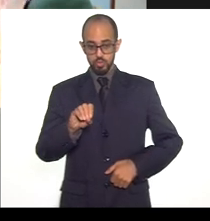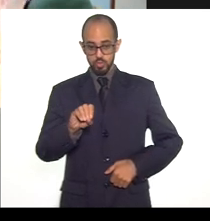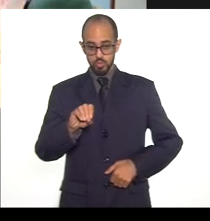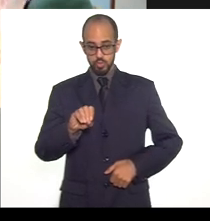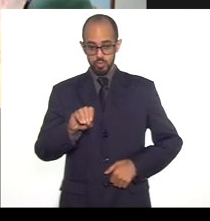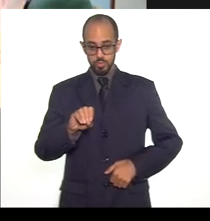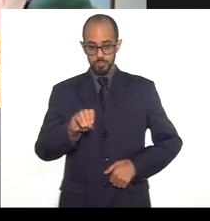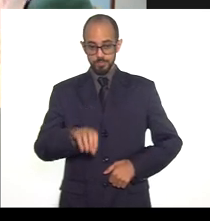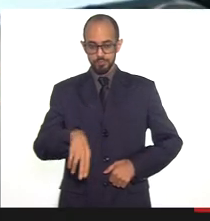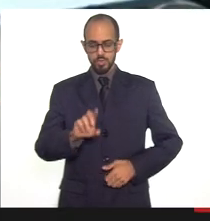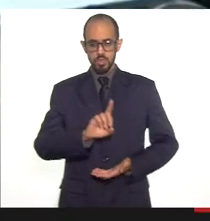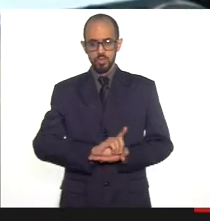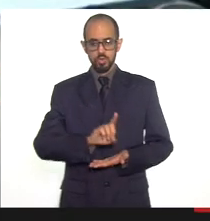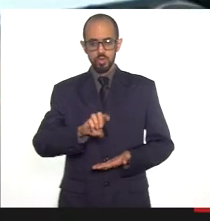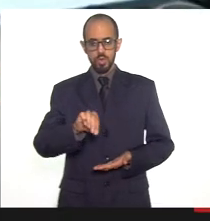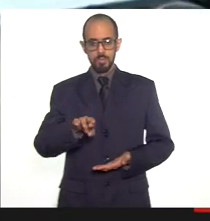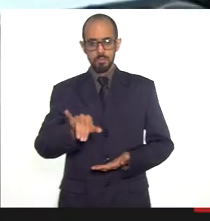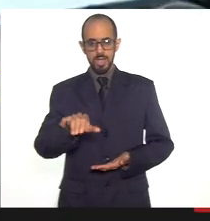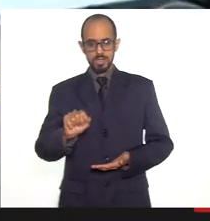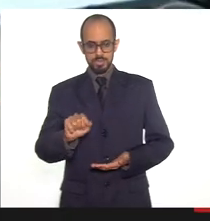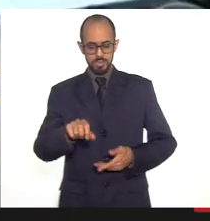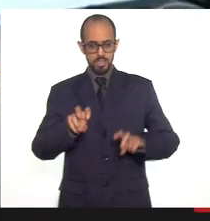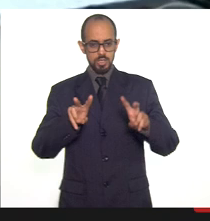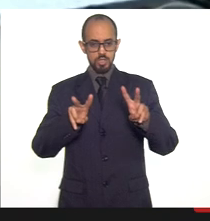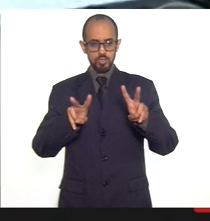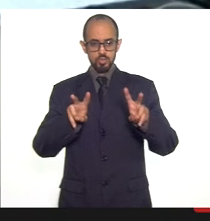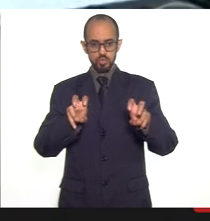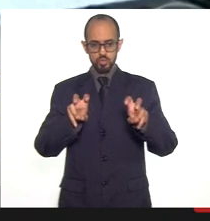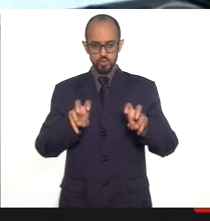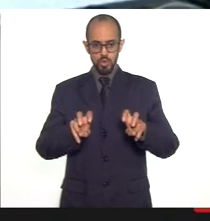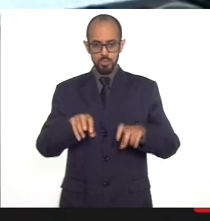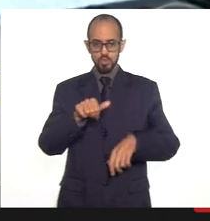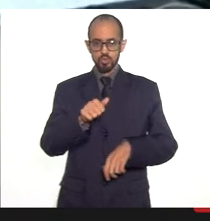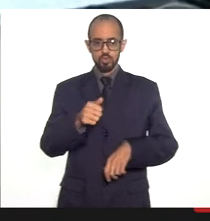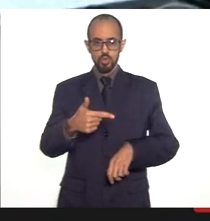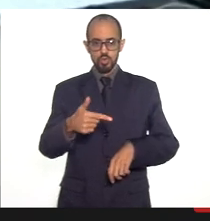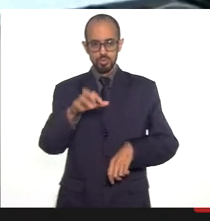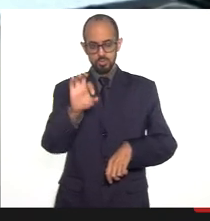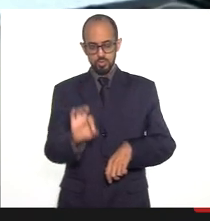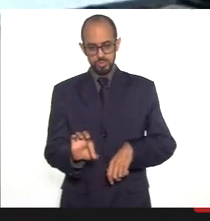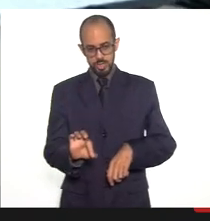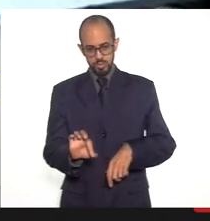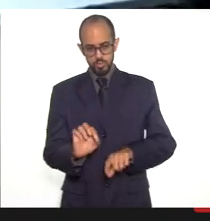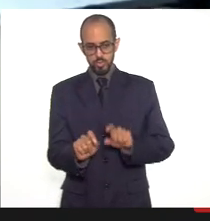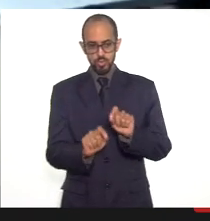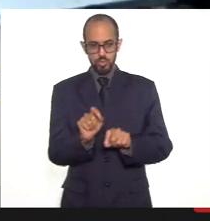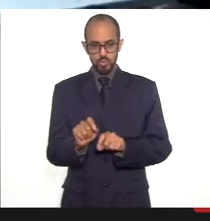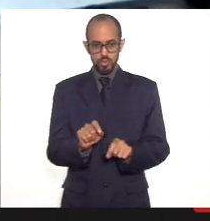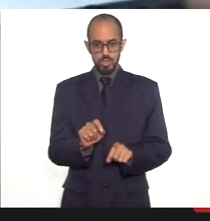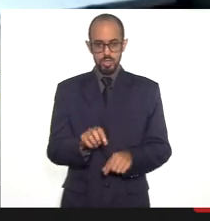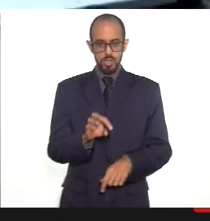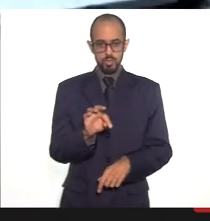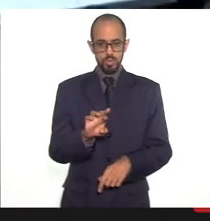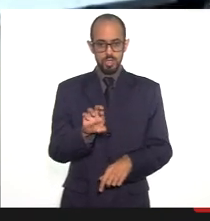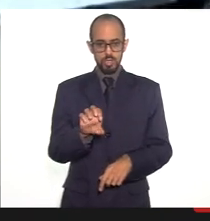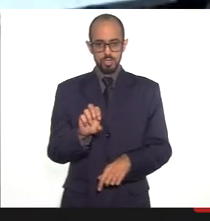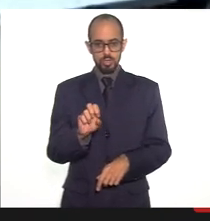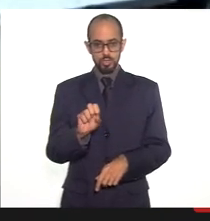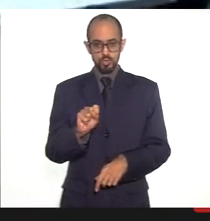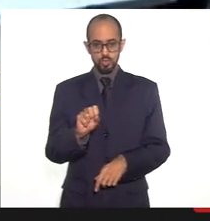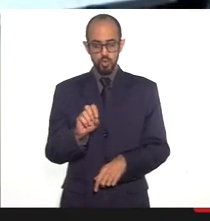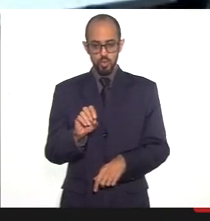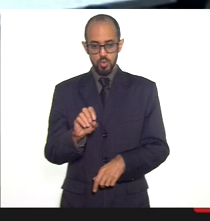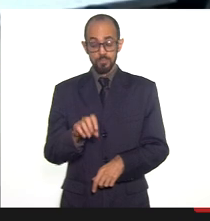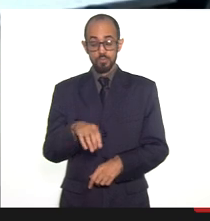Doutora Marcia, com relação à situação dos 12%, o Tesouro tem passado valor inferior